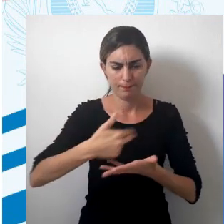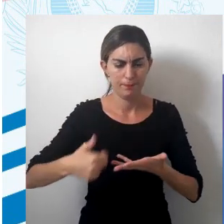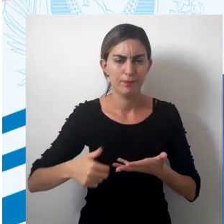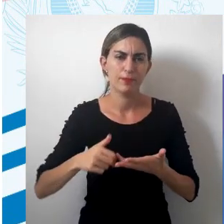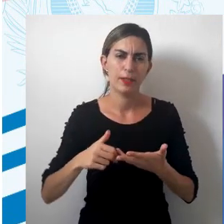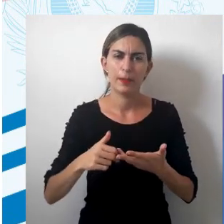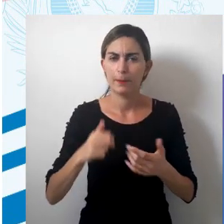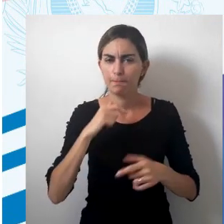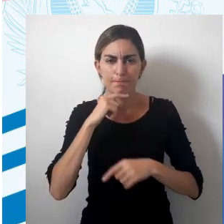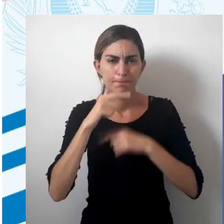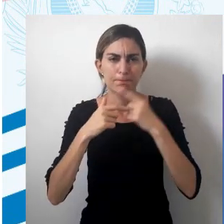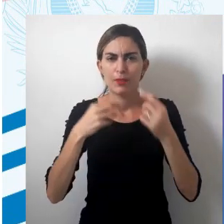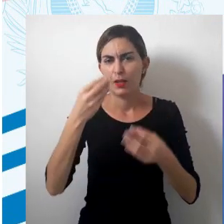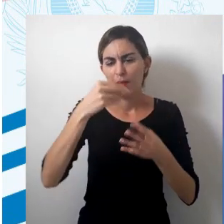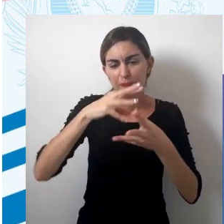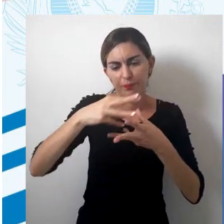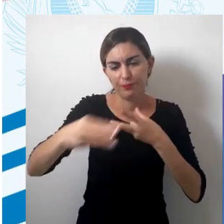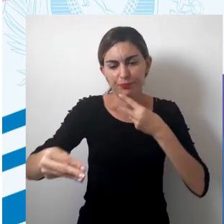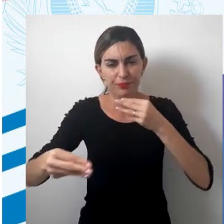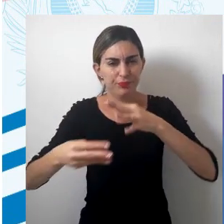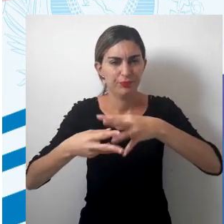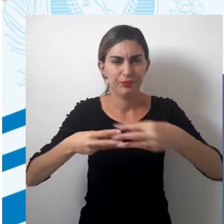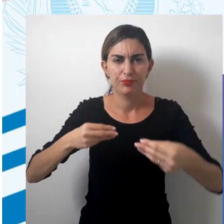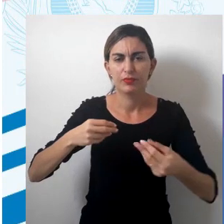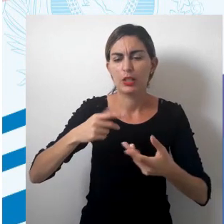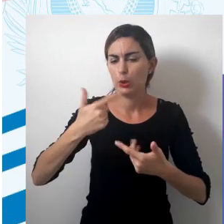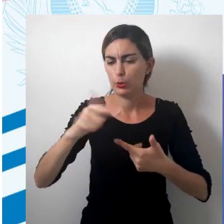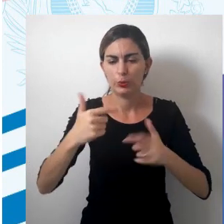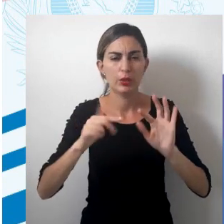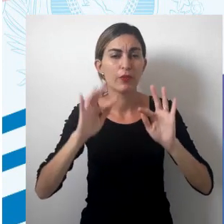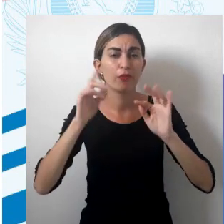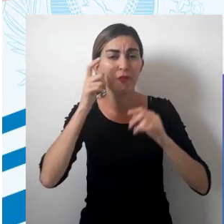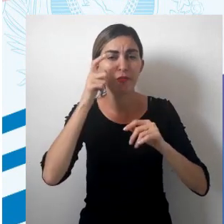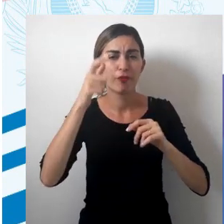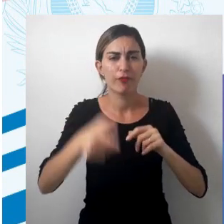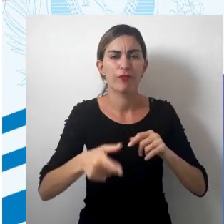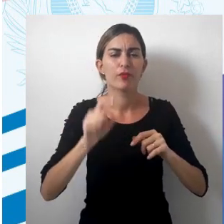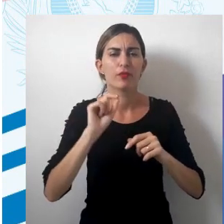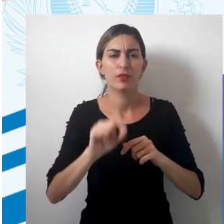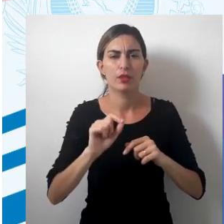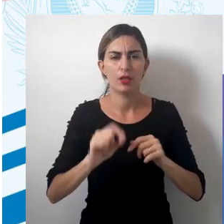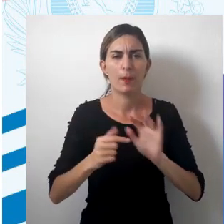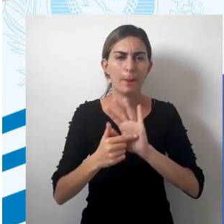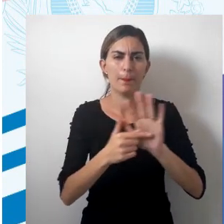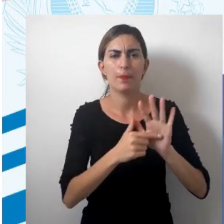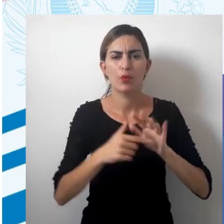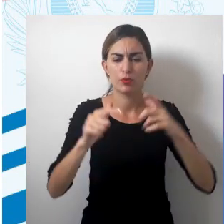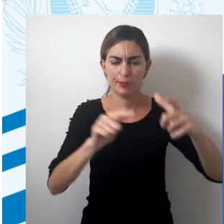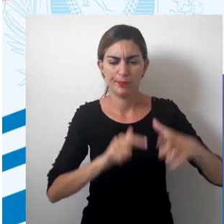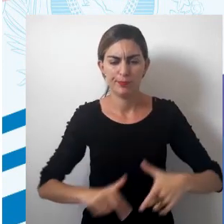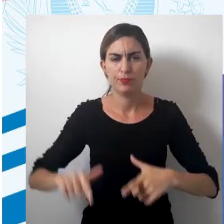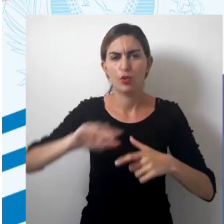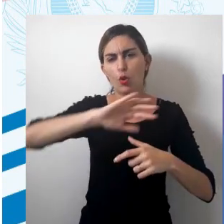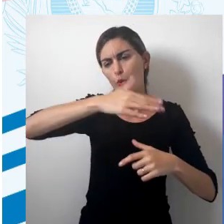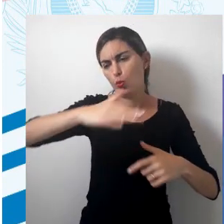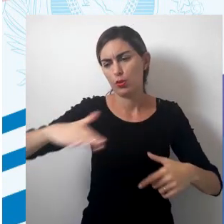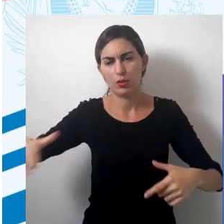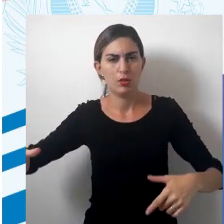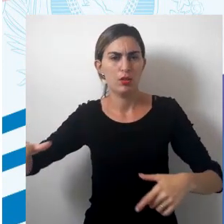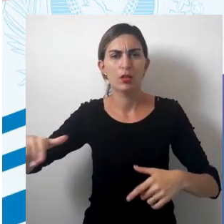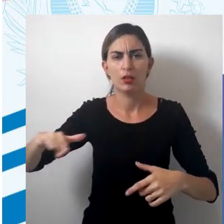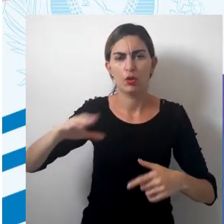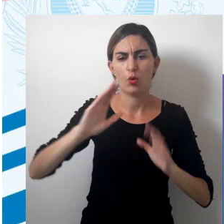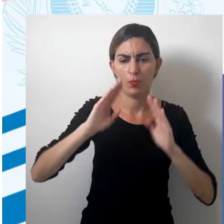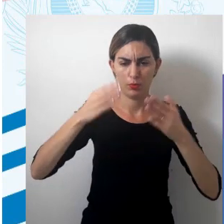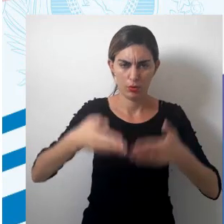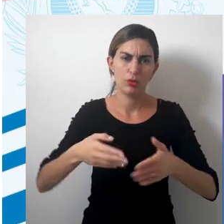descontínua, portanto ela é fragmentada, tem a finalidade de mostrar equivalência de massas continentais e oceânicas, então